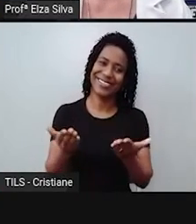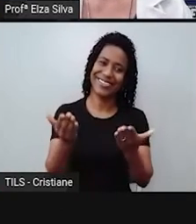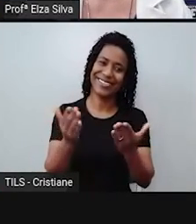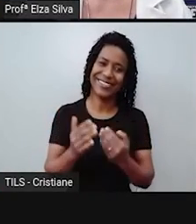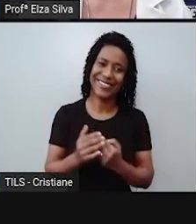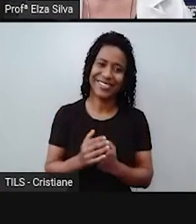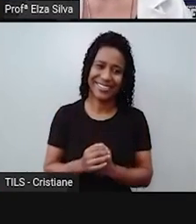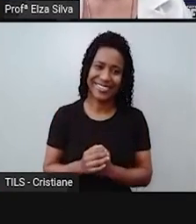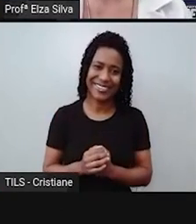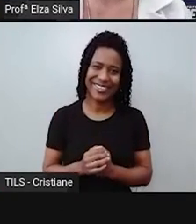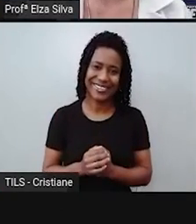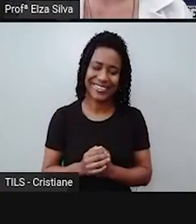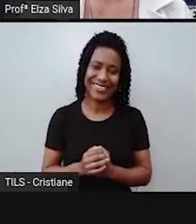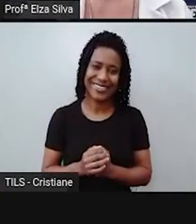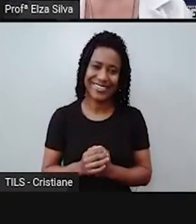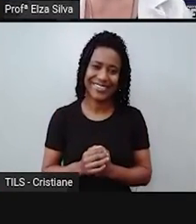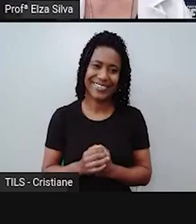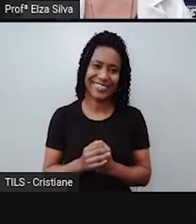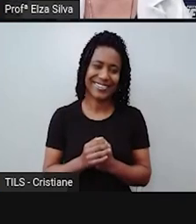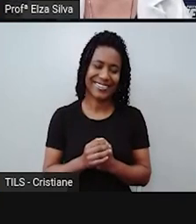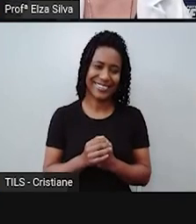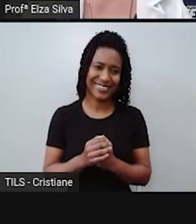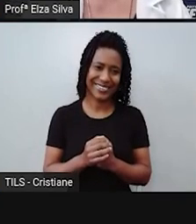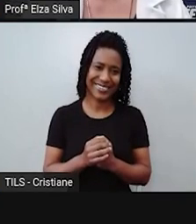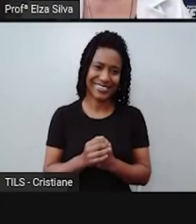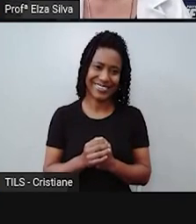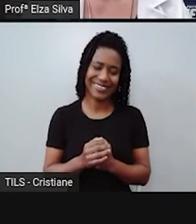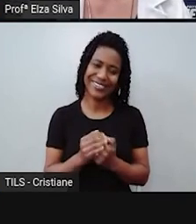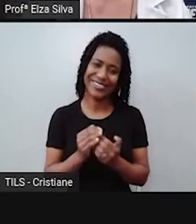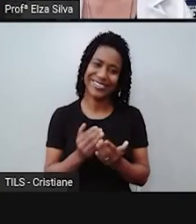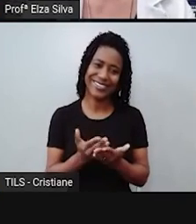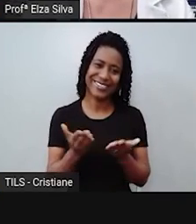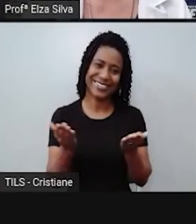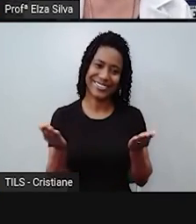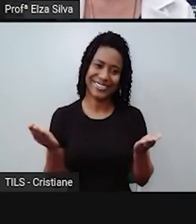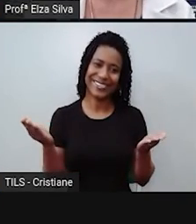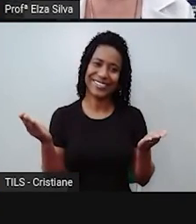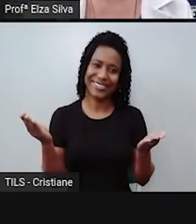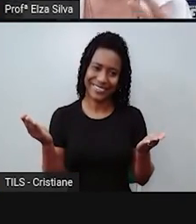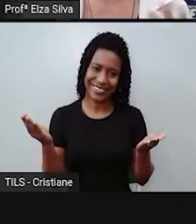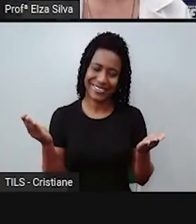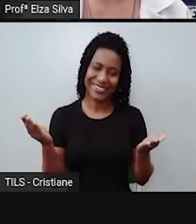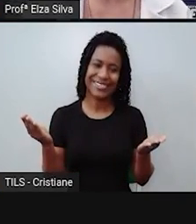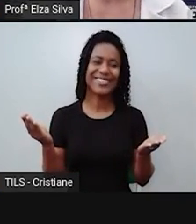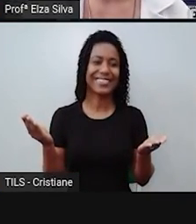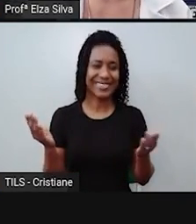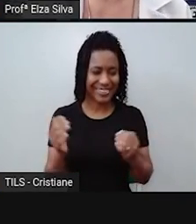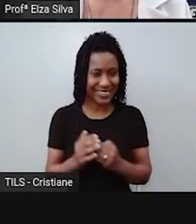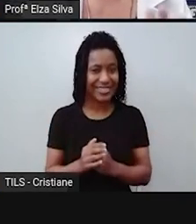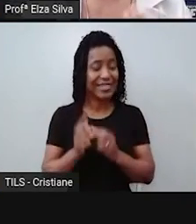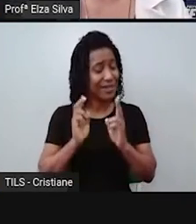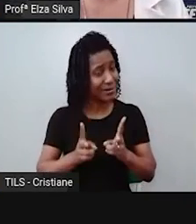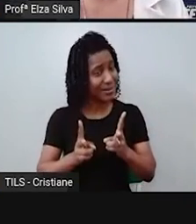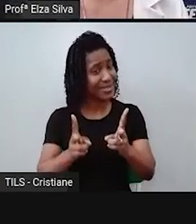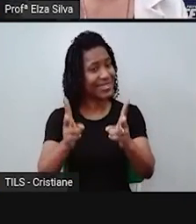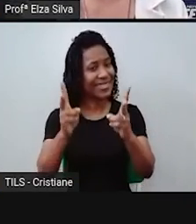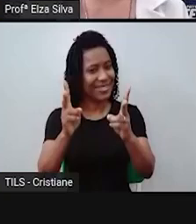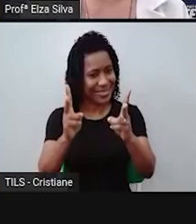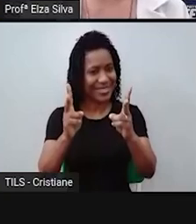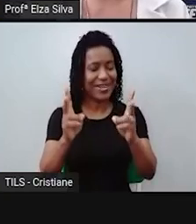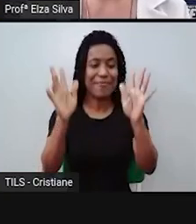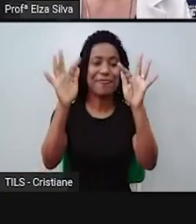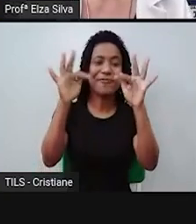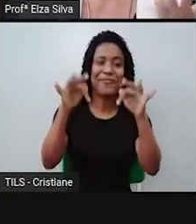at first you don't succeed, try, try again. Então, eu sempre termino a minha aula incentivando que